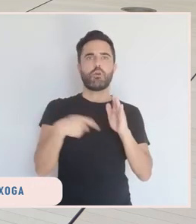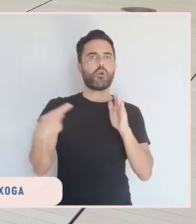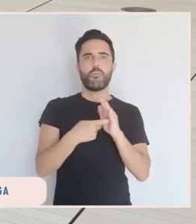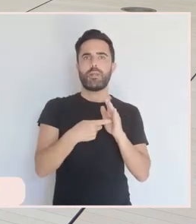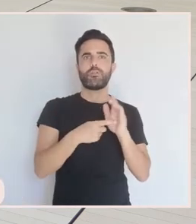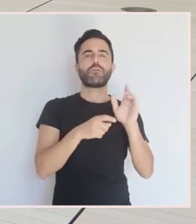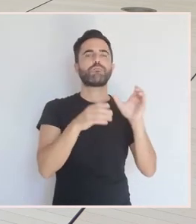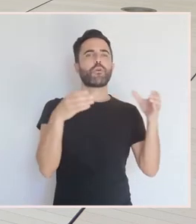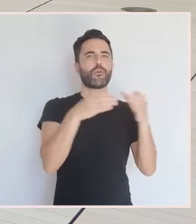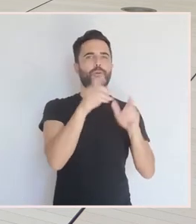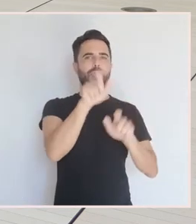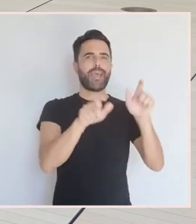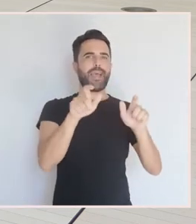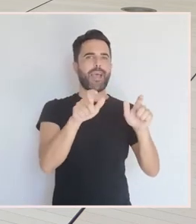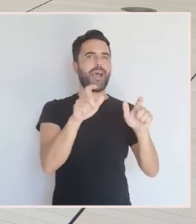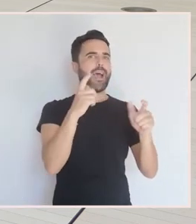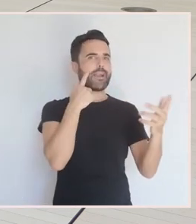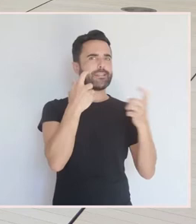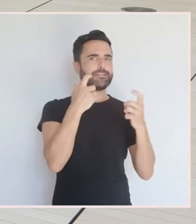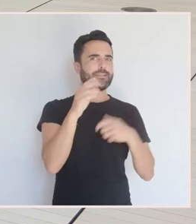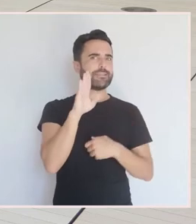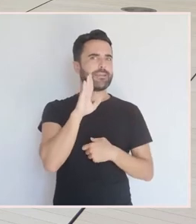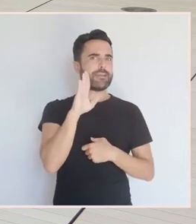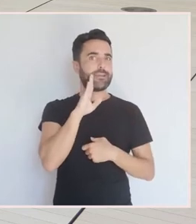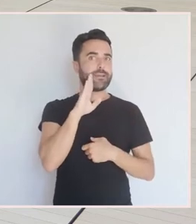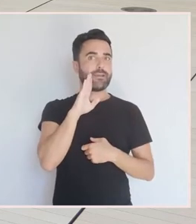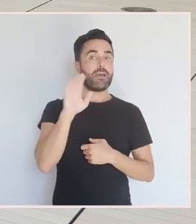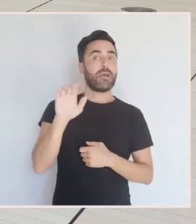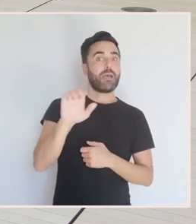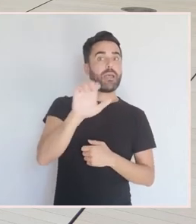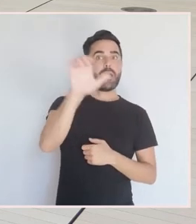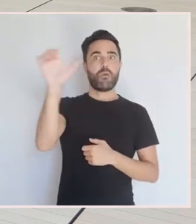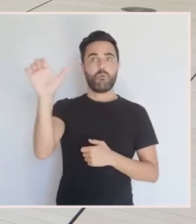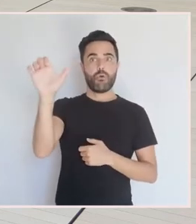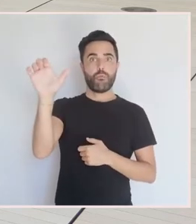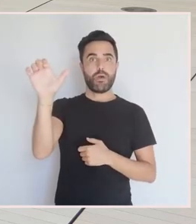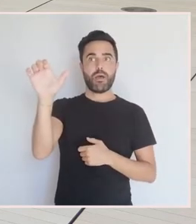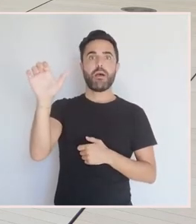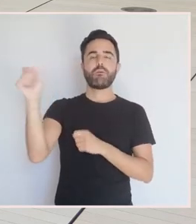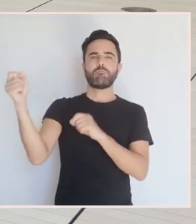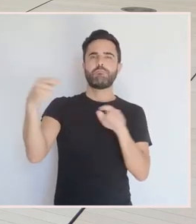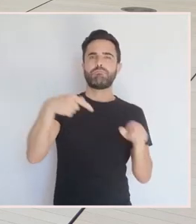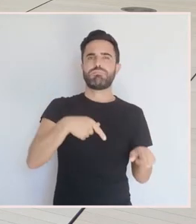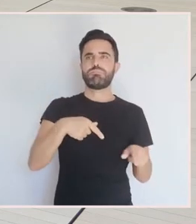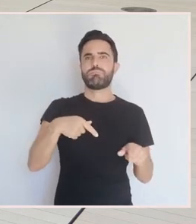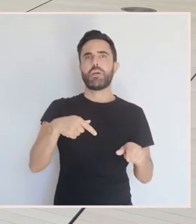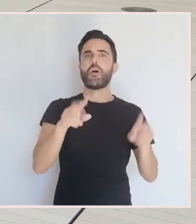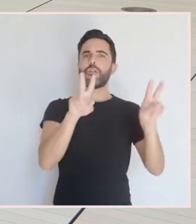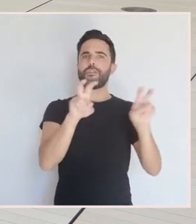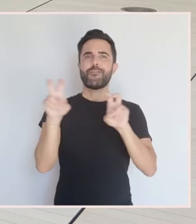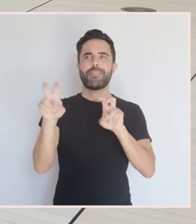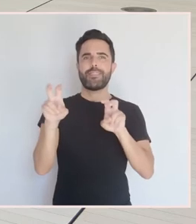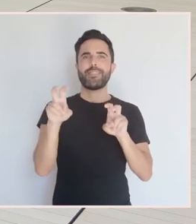primeira e a segunda, están adicadas enteiramente a figura destes artistas que introduciron as novidades estéticas